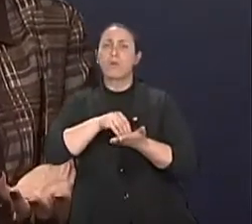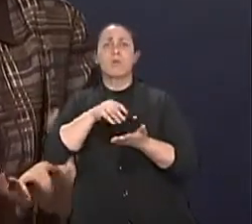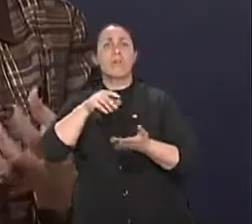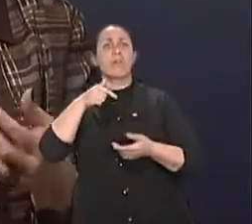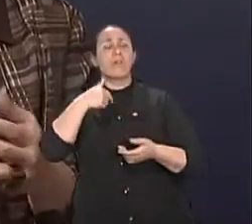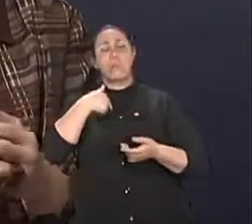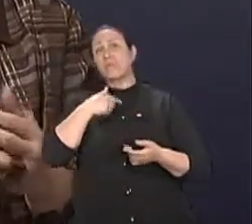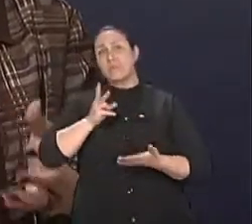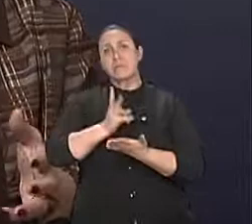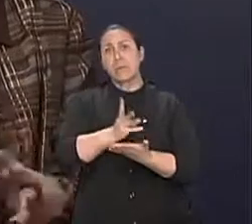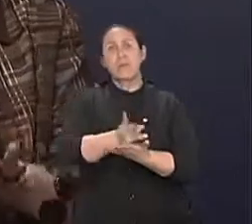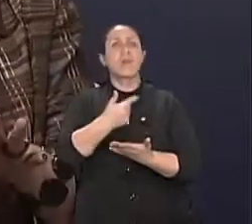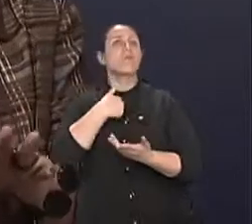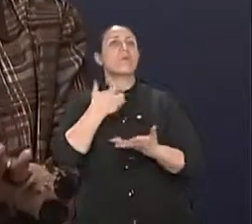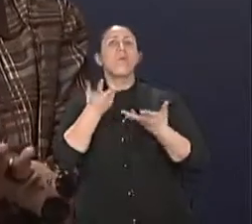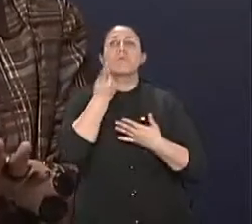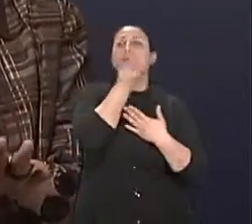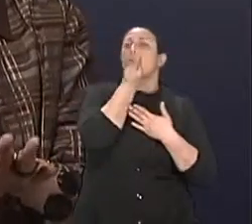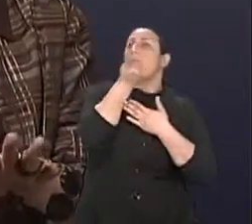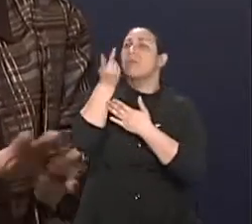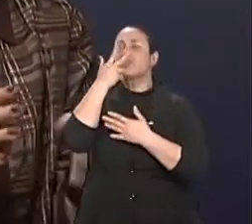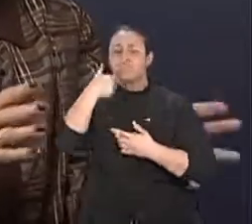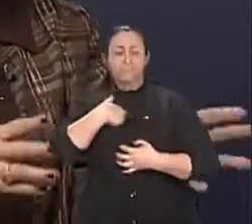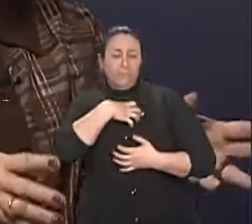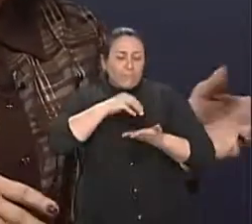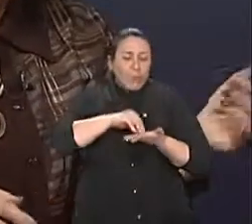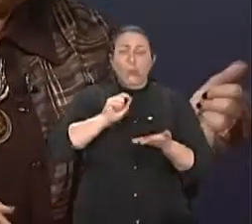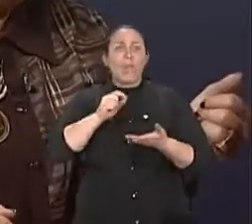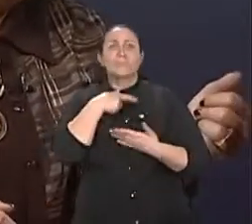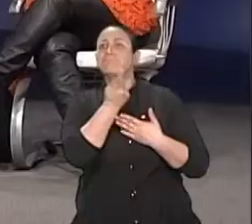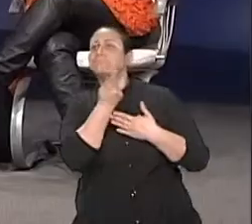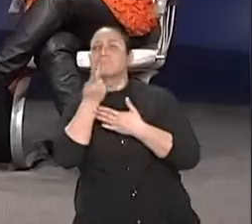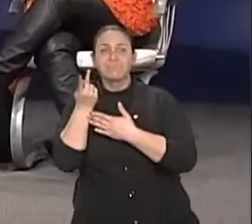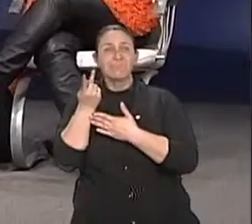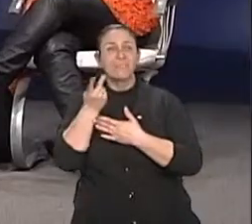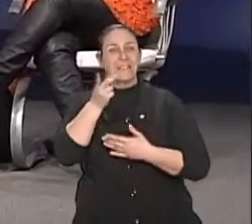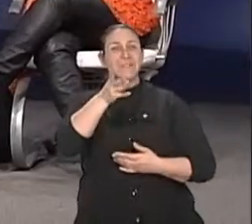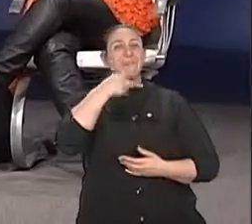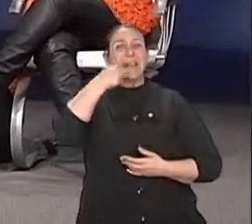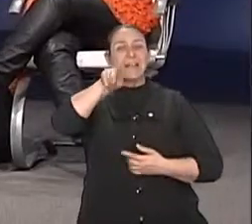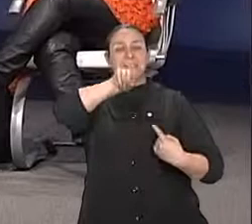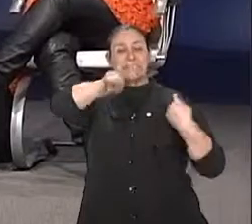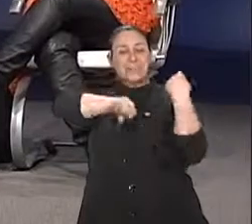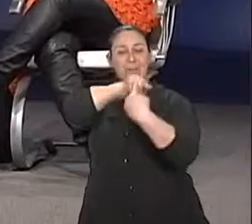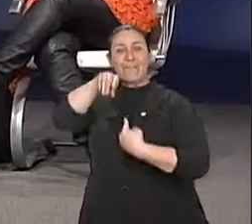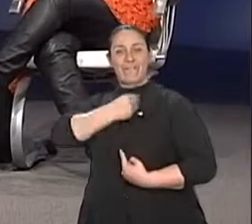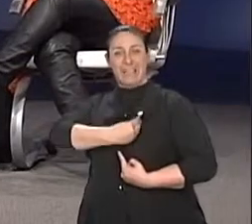é, assim, vou procurar naquele. Então, nós estávamos falando do ciclo de vida, né? Exatamente, que bem-vindo.